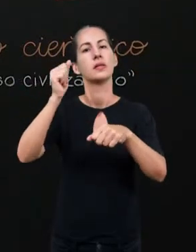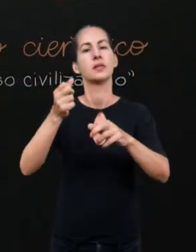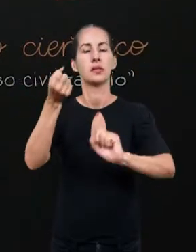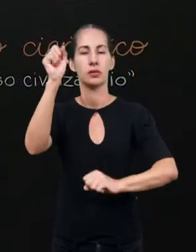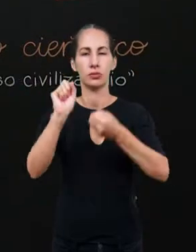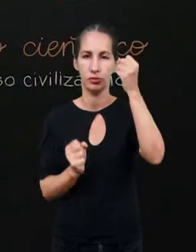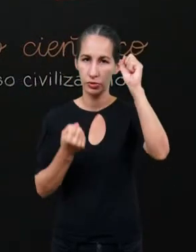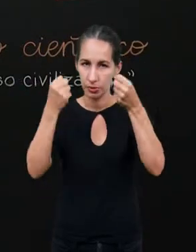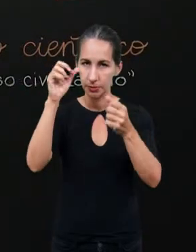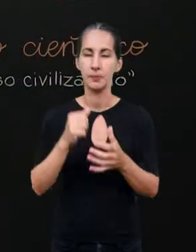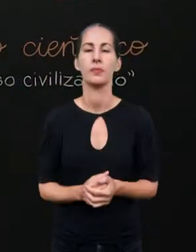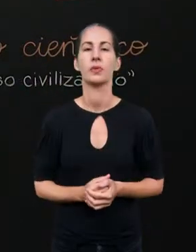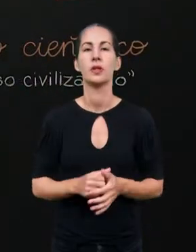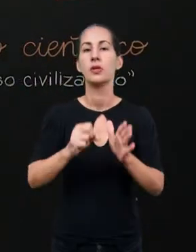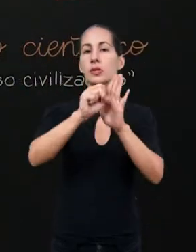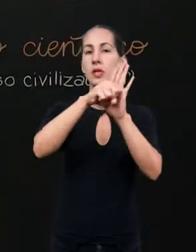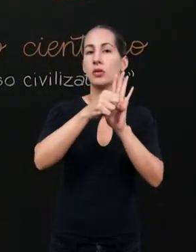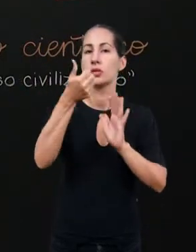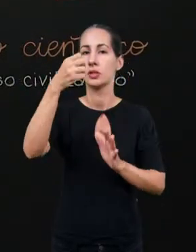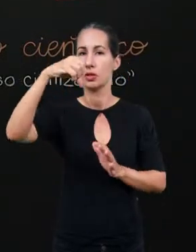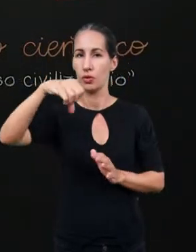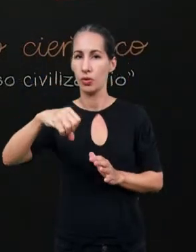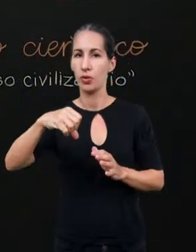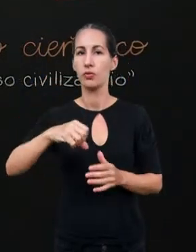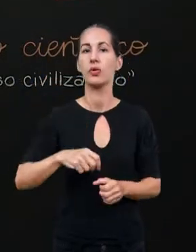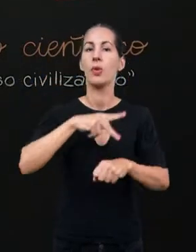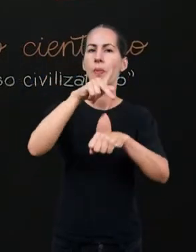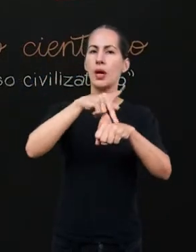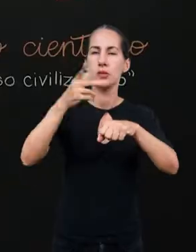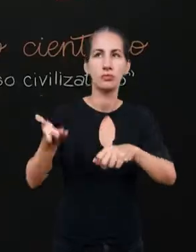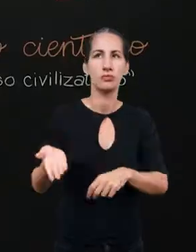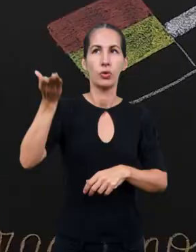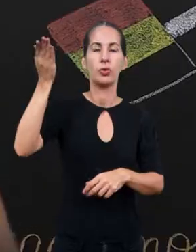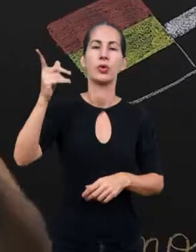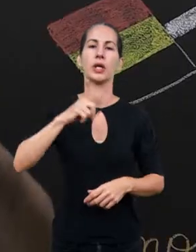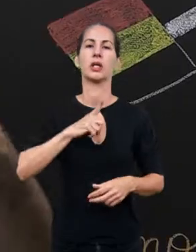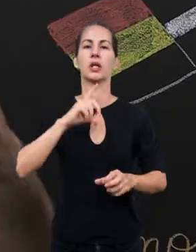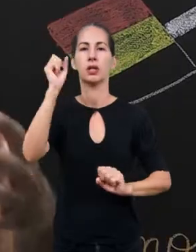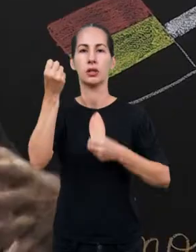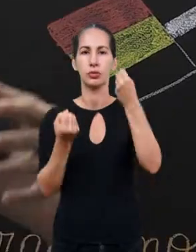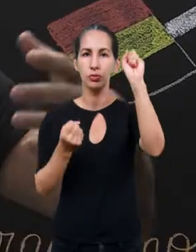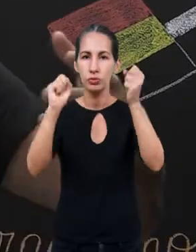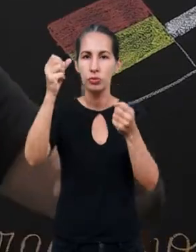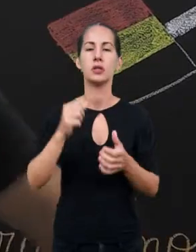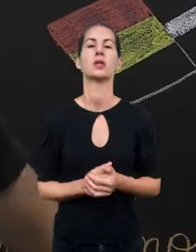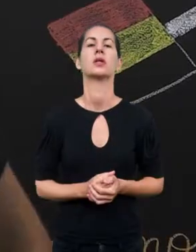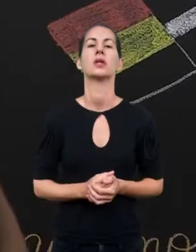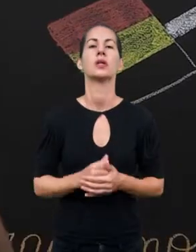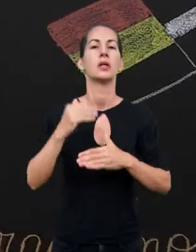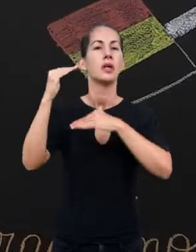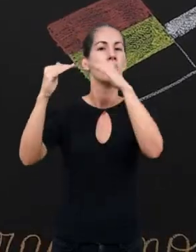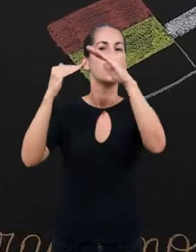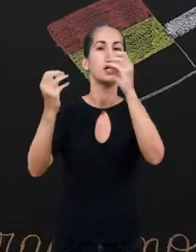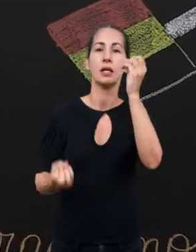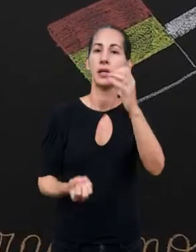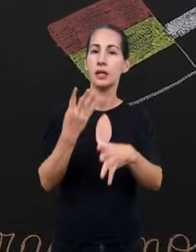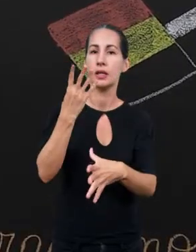indústrias. No século XIX, um país poderoso é um país que tem indústrias. Indústrias produzem